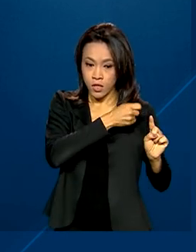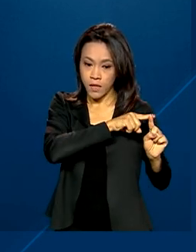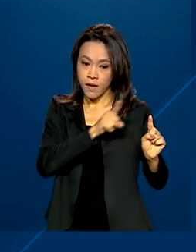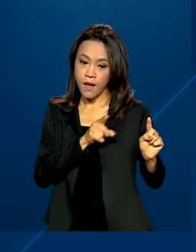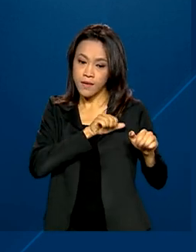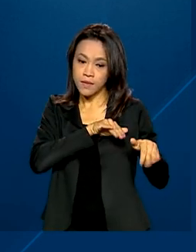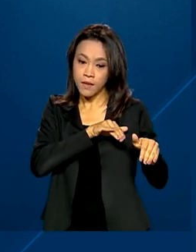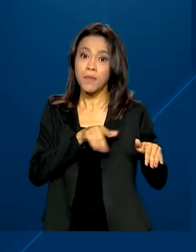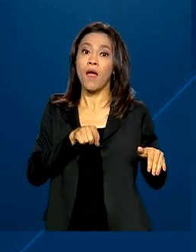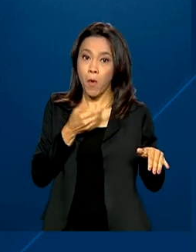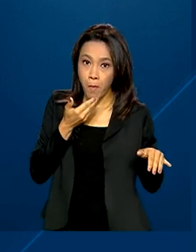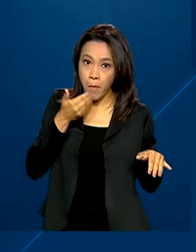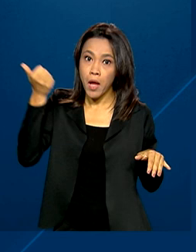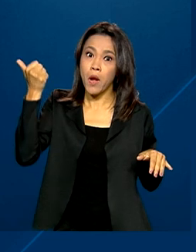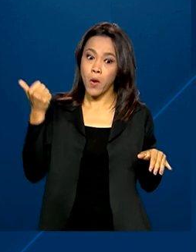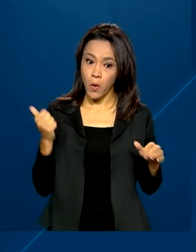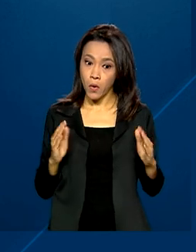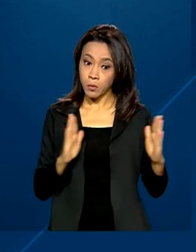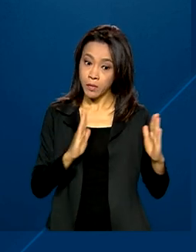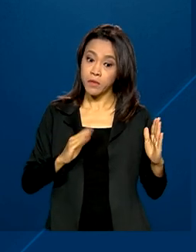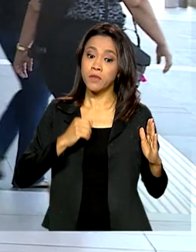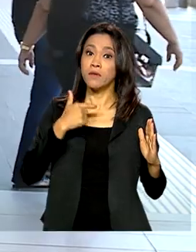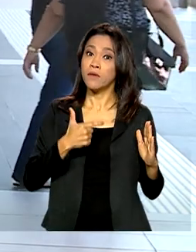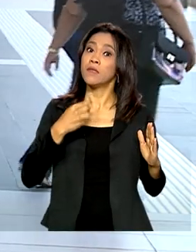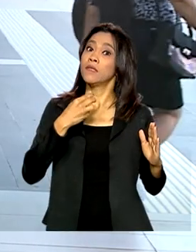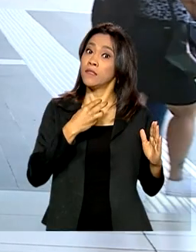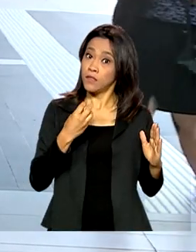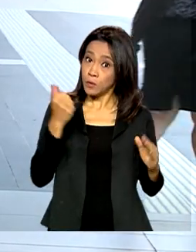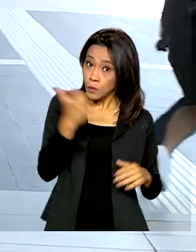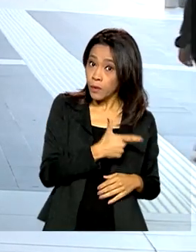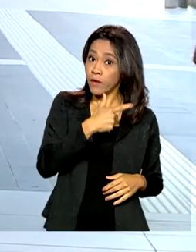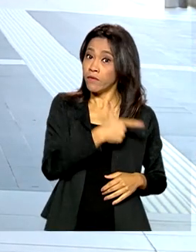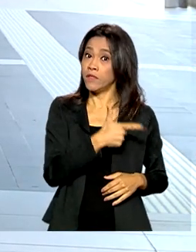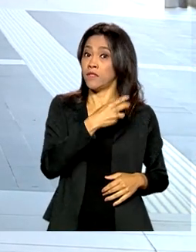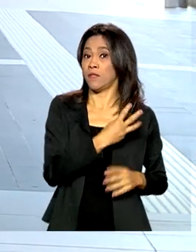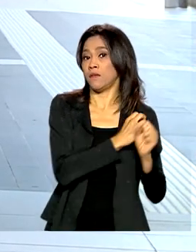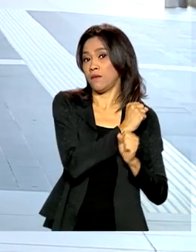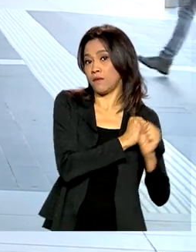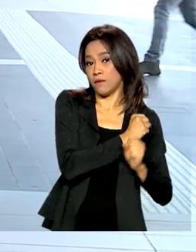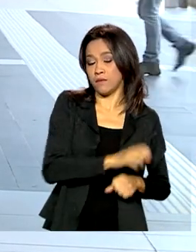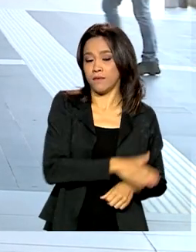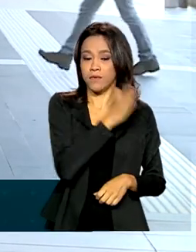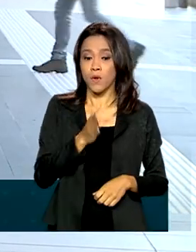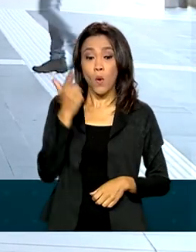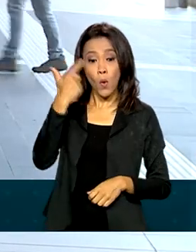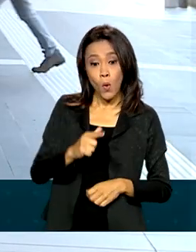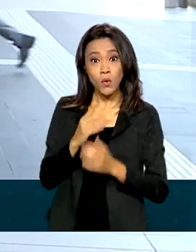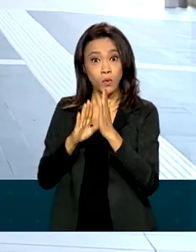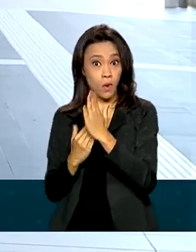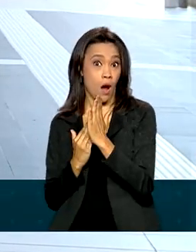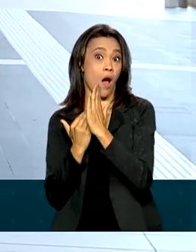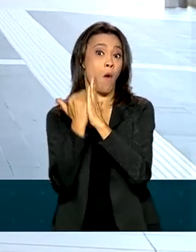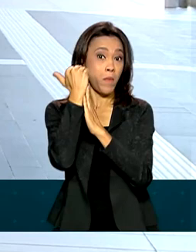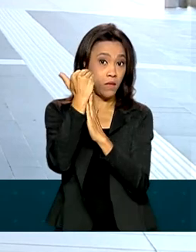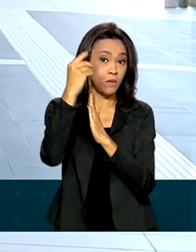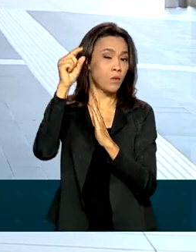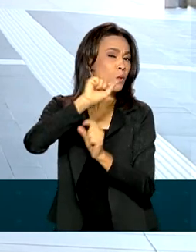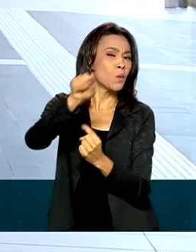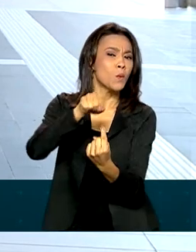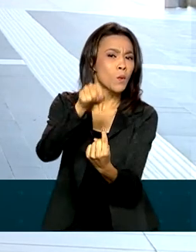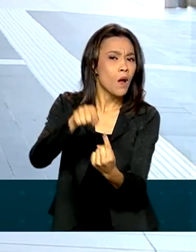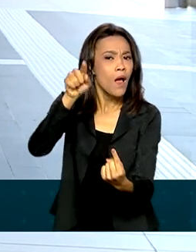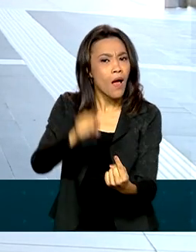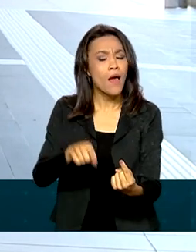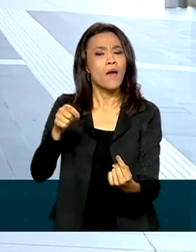também é o melhor em 23 anos. Outra explicação para o crescimento das receitas federais é o aumento da arrecadação da